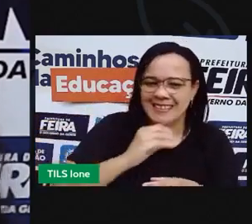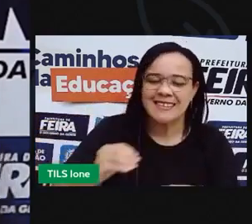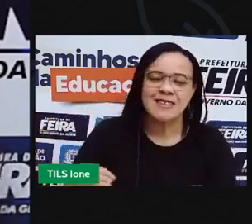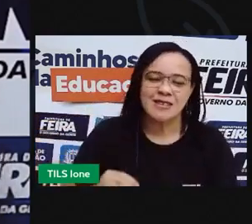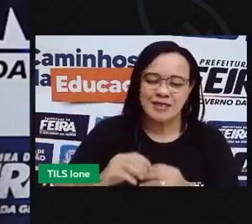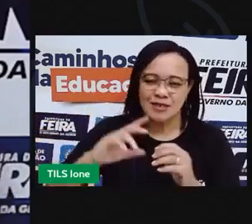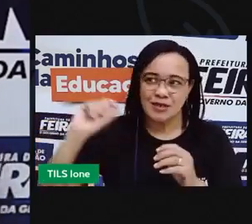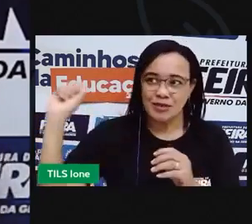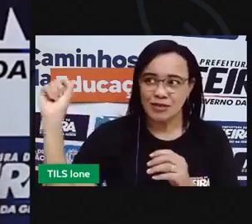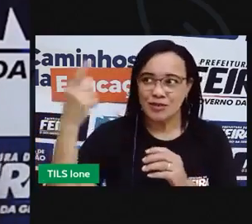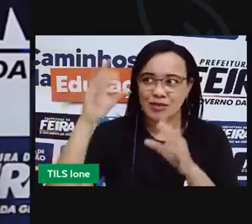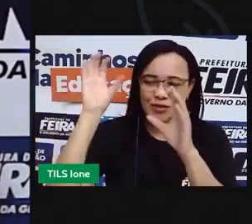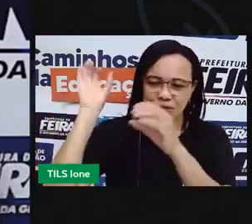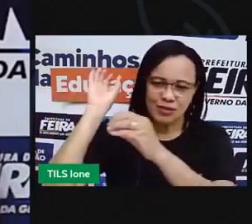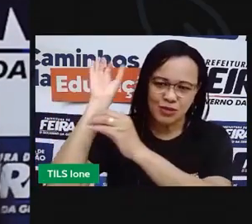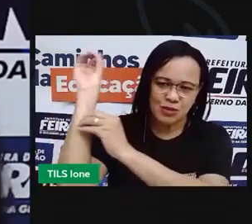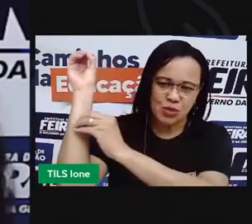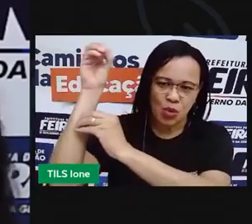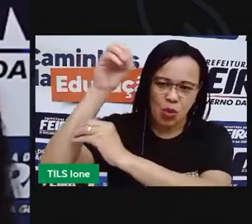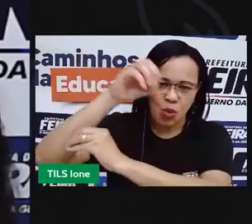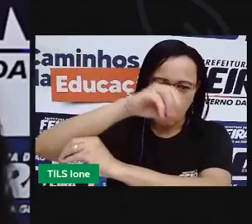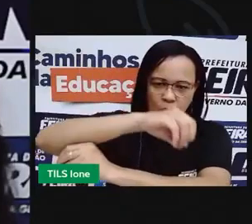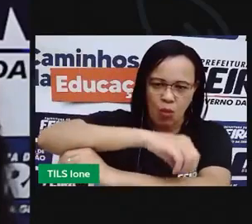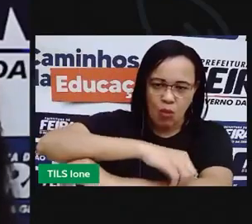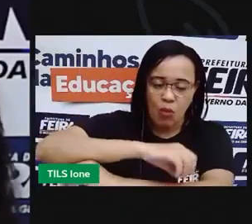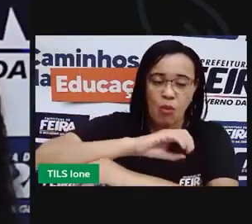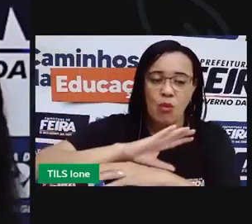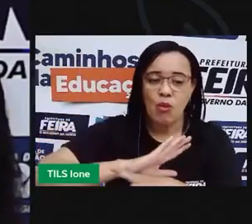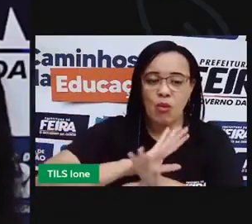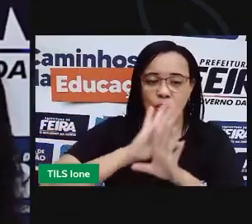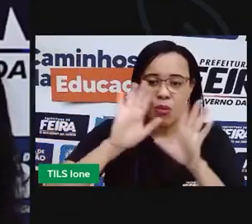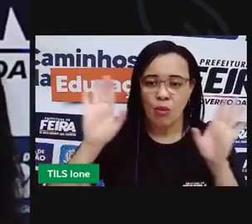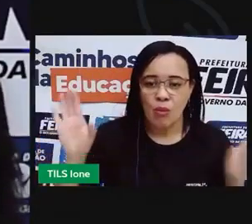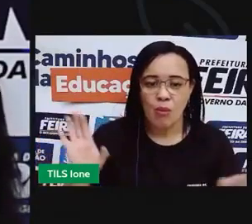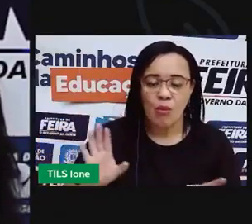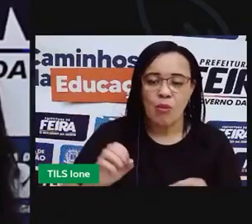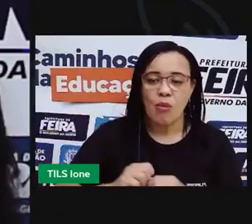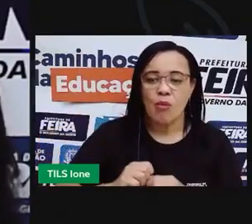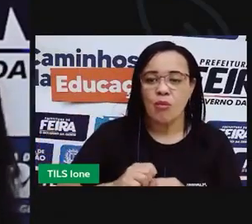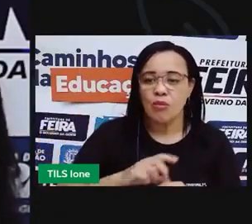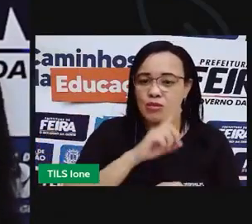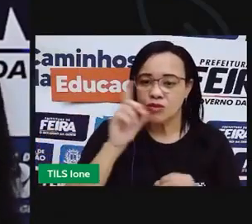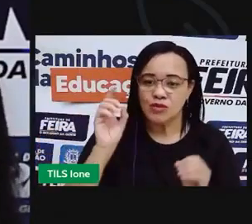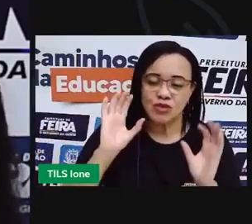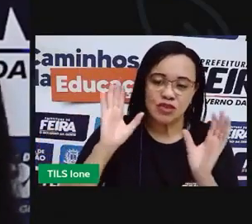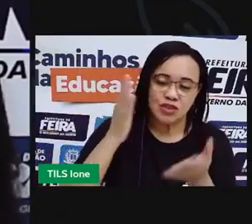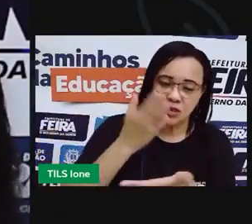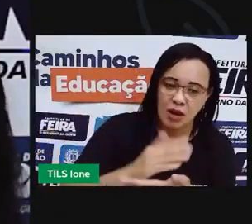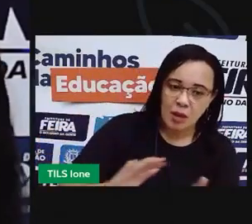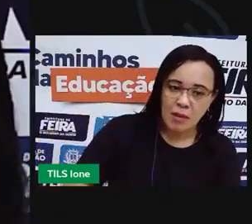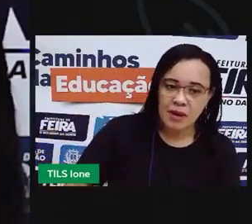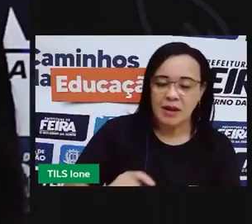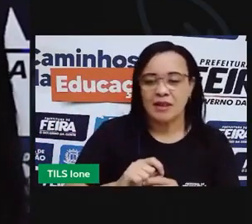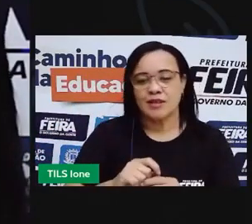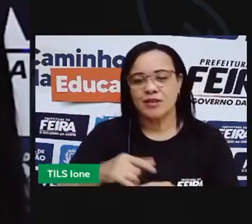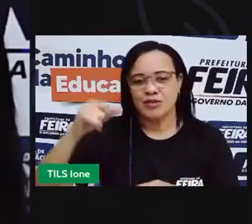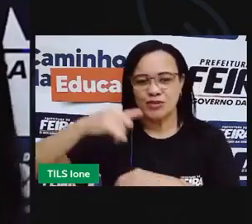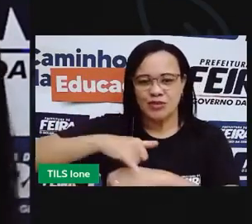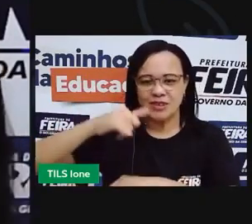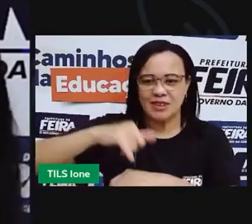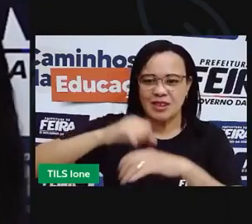O sol se torne, a sombra repentina, o fim do dia, o brilho, a cortina,